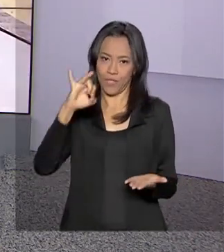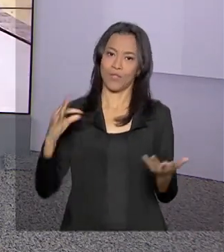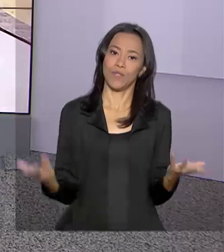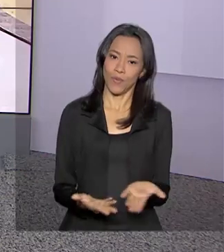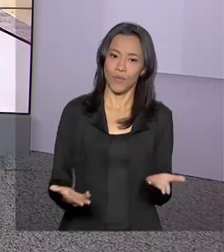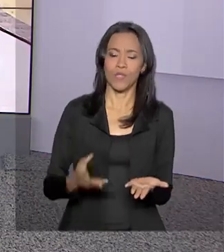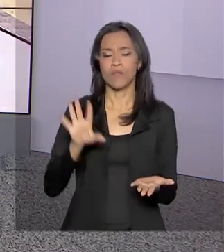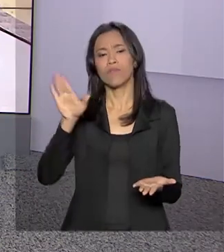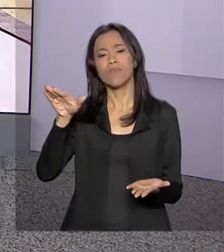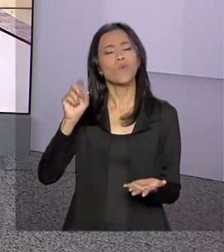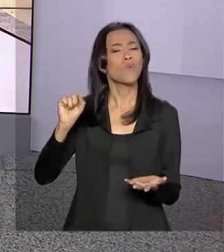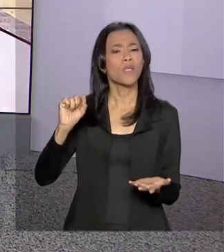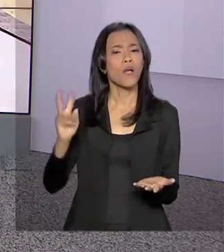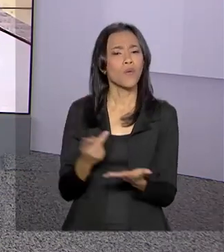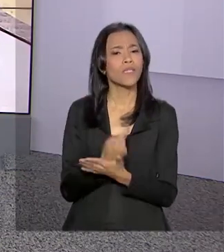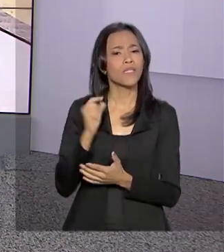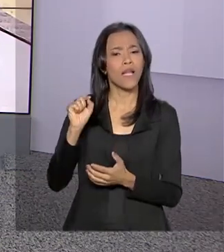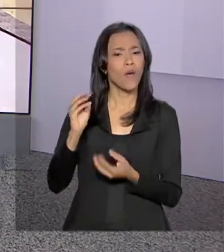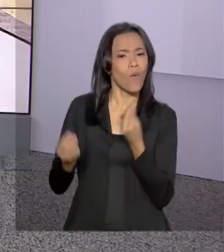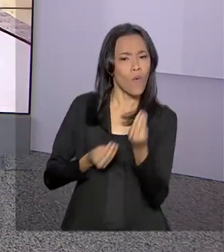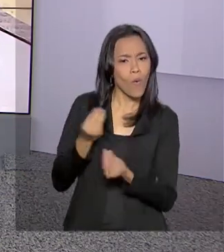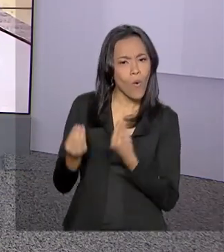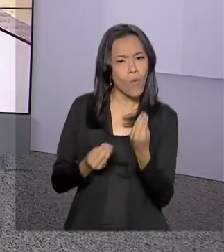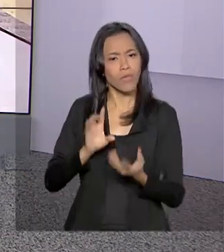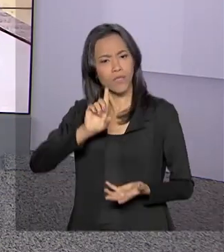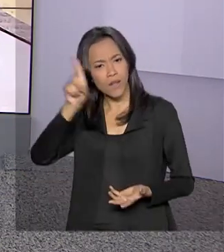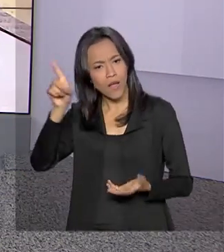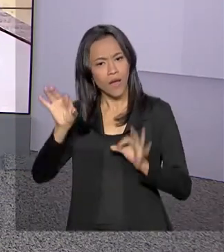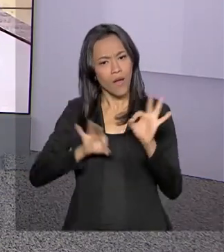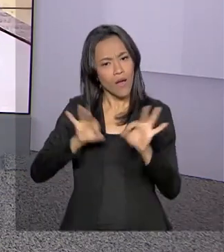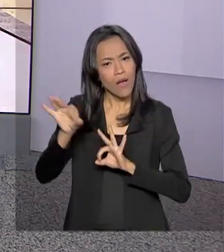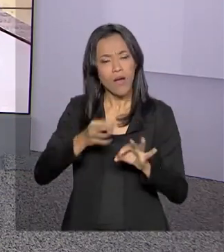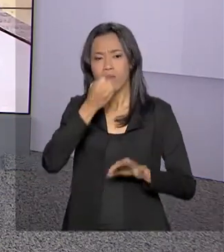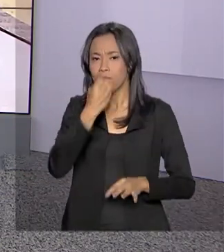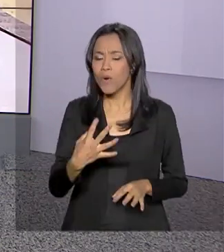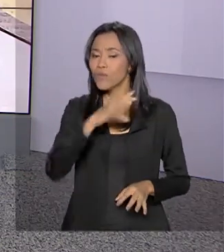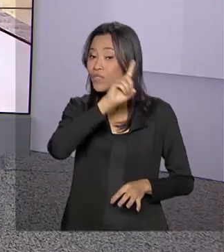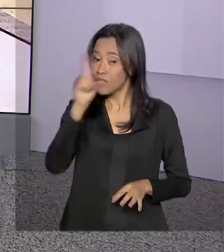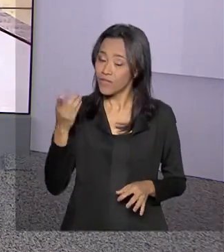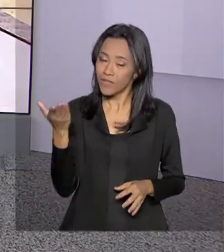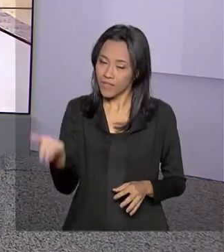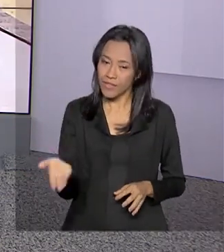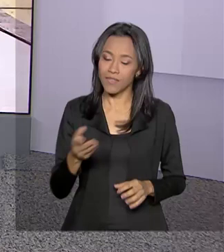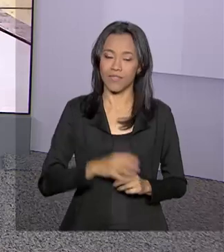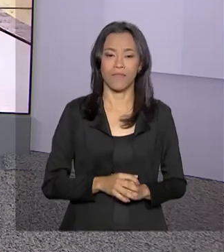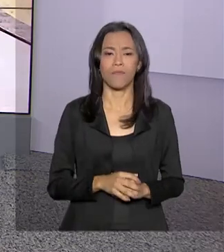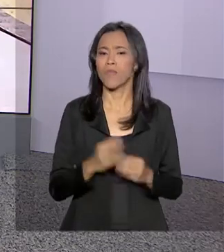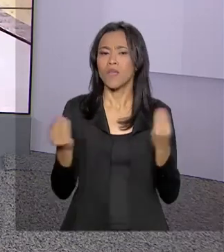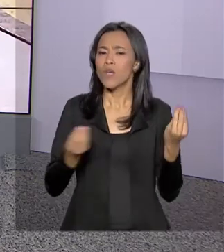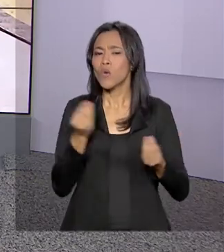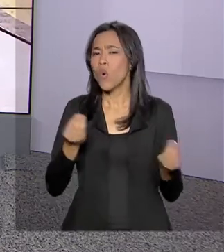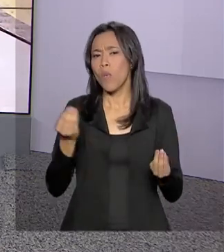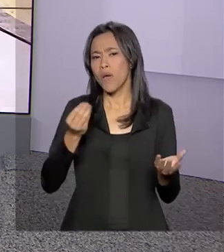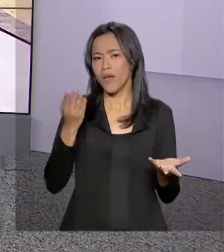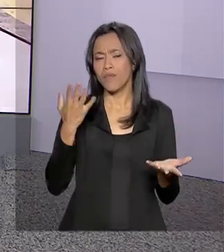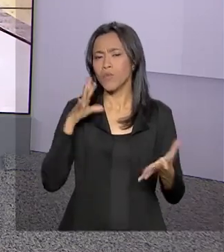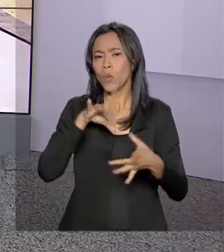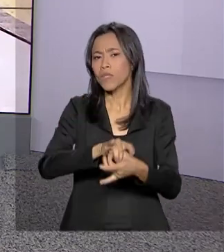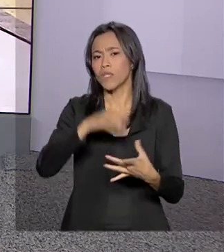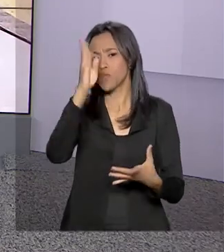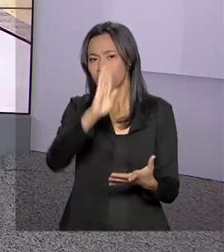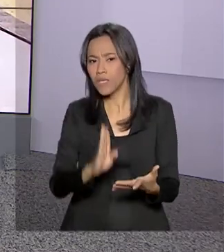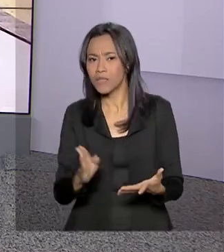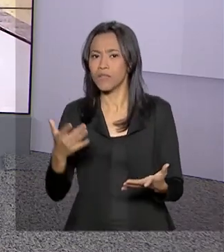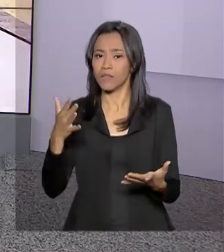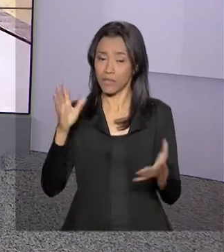saber o que está previsto por lá. Oi, Dimas, bom dia para você. Quais são as atividades por aí? E como é que o Brasil se encontra